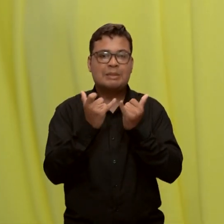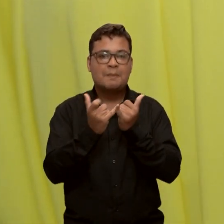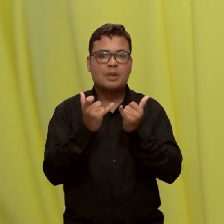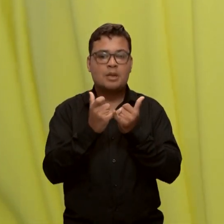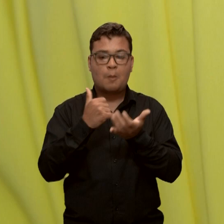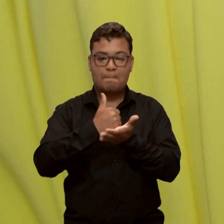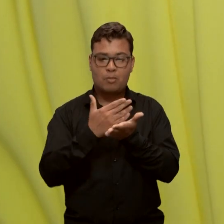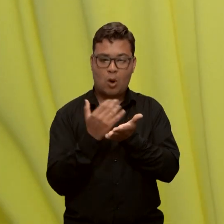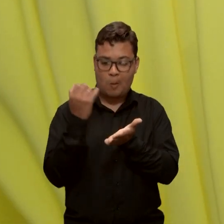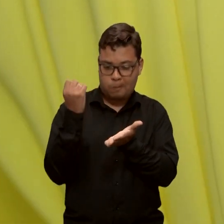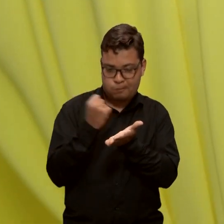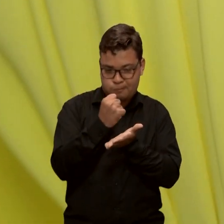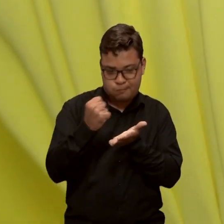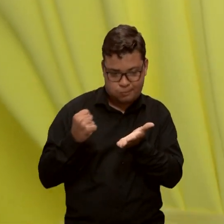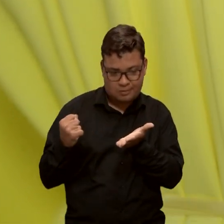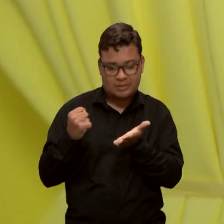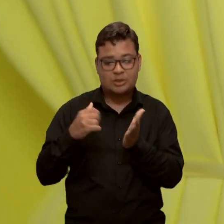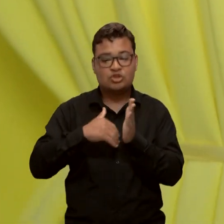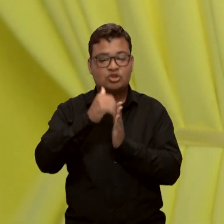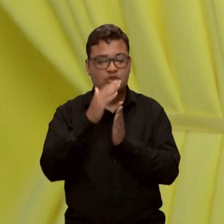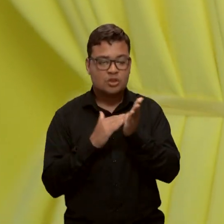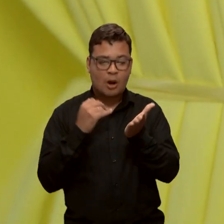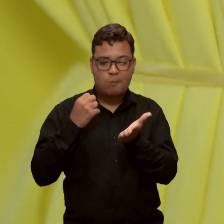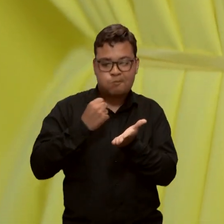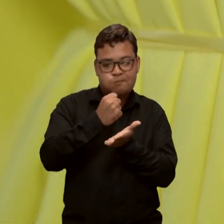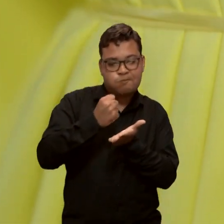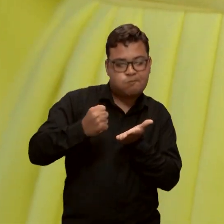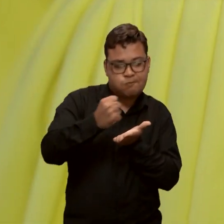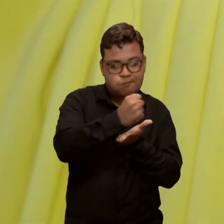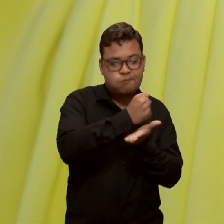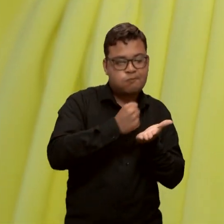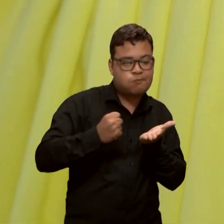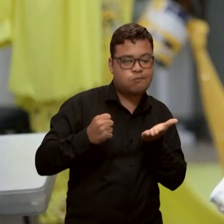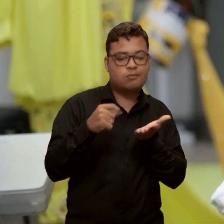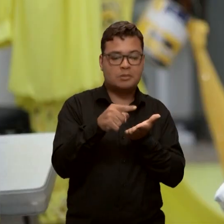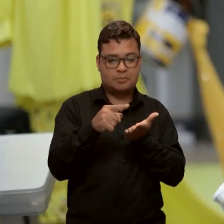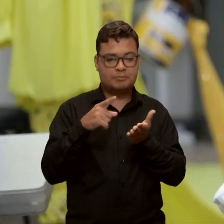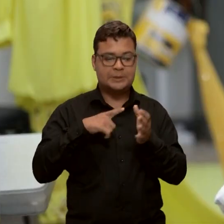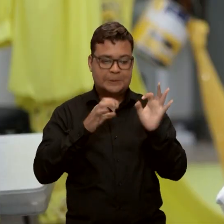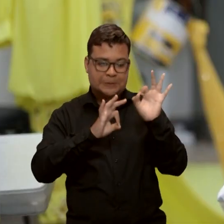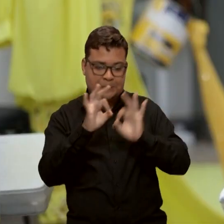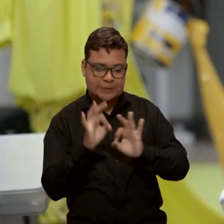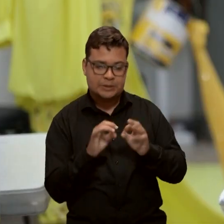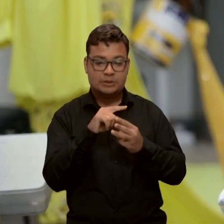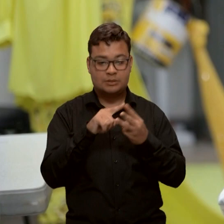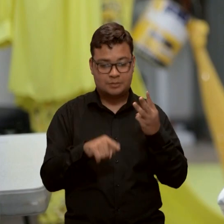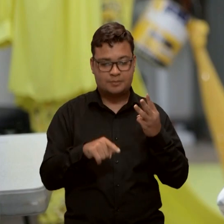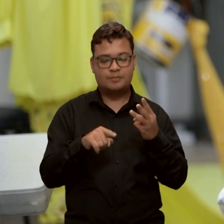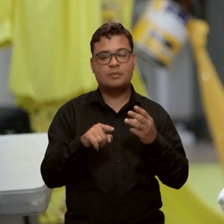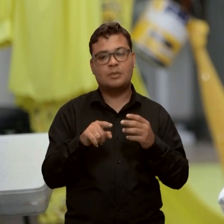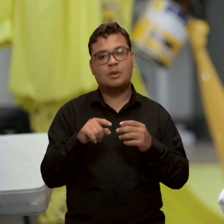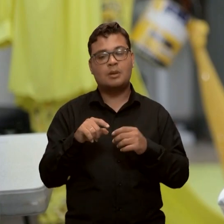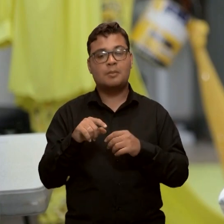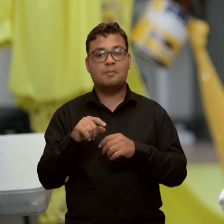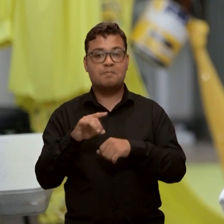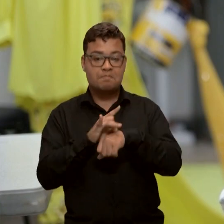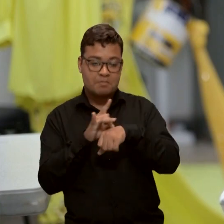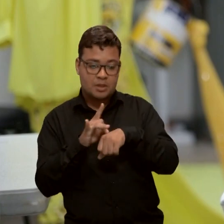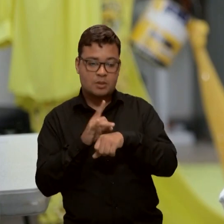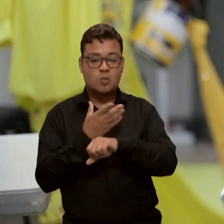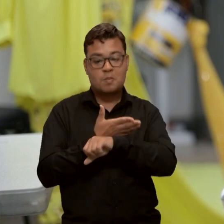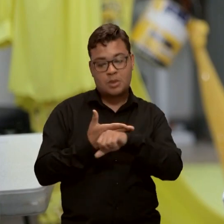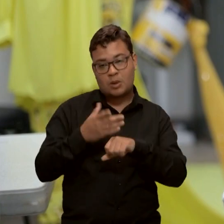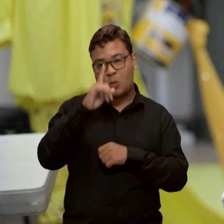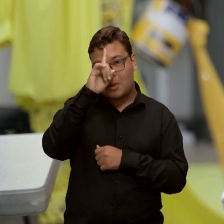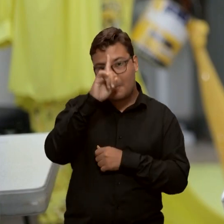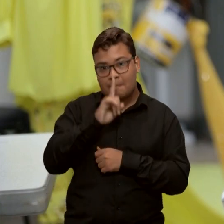fazendo o formato desenho, eu vim pegando a espátula e fazendo até dar o formato que eu queria. Então eu usei as três cores, o preto, branco e o amarelo, para dar esse contraste de cor